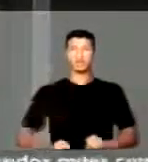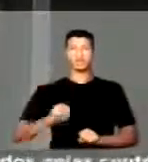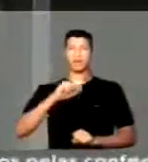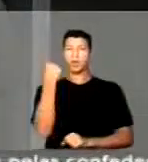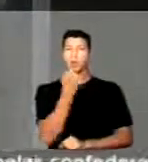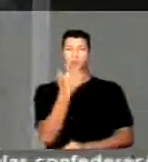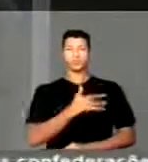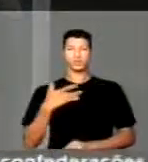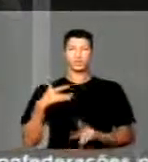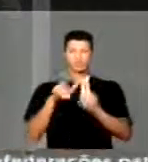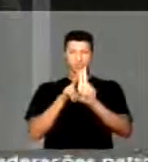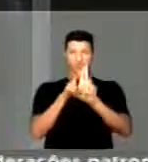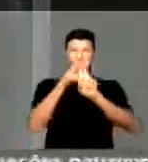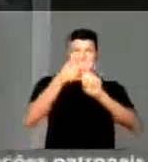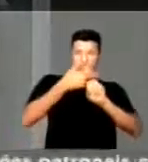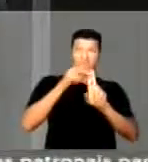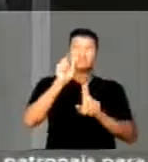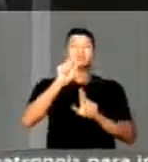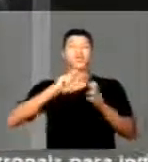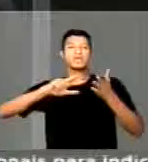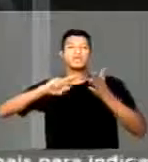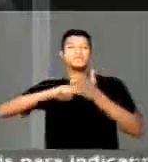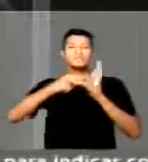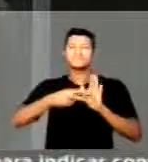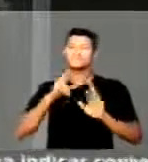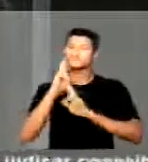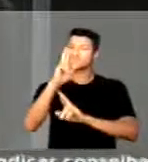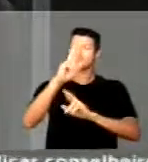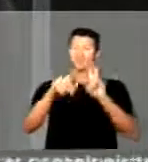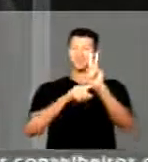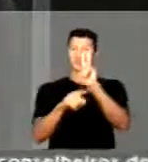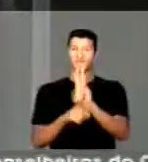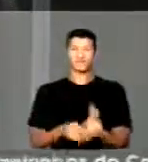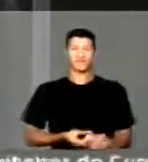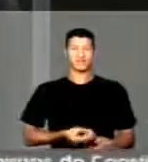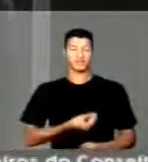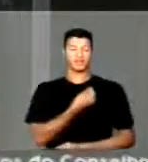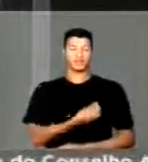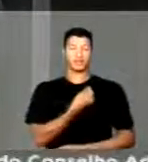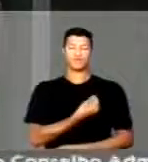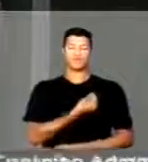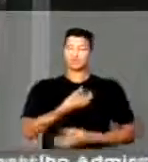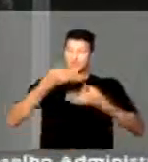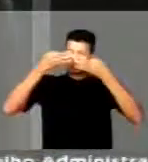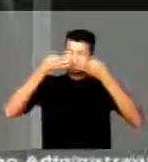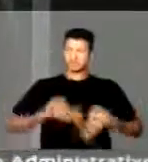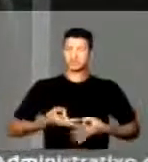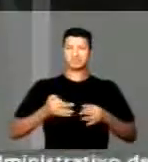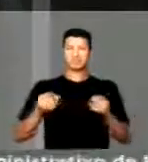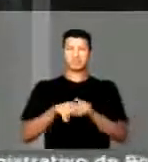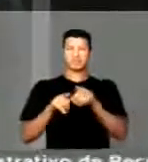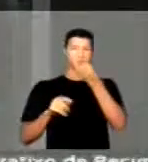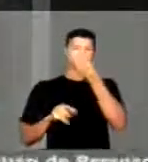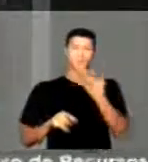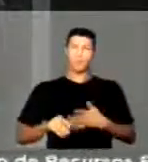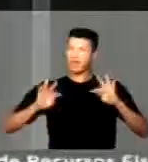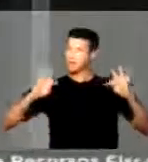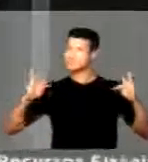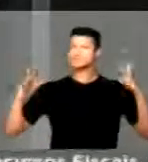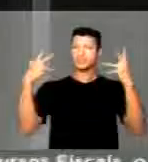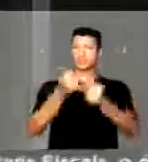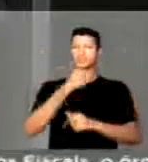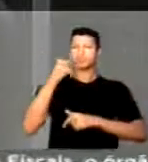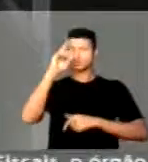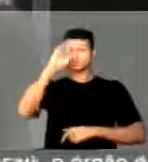que represente a defesa da vida com dignidade como um bem de todos